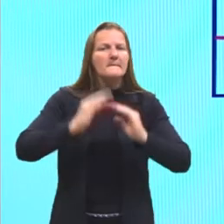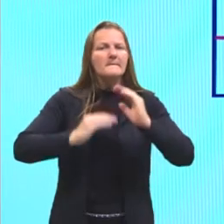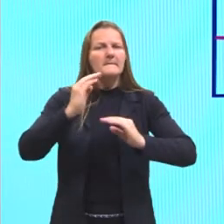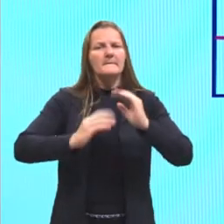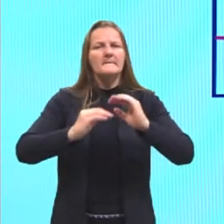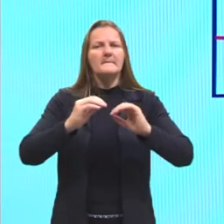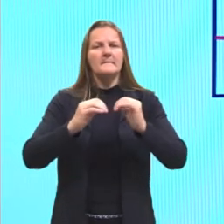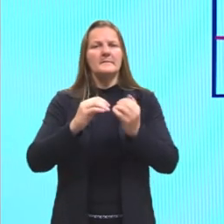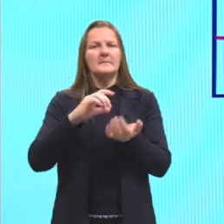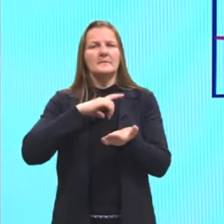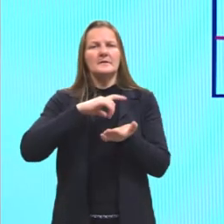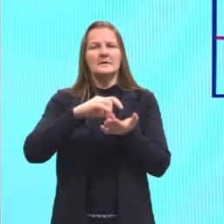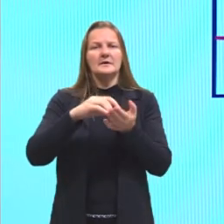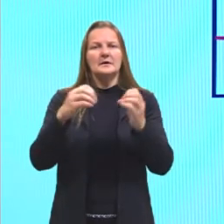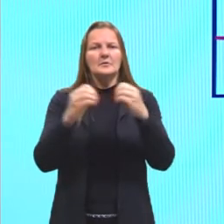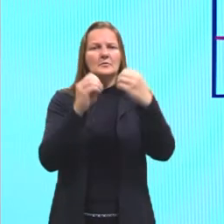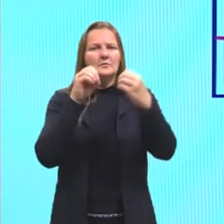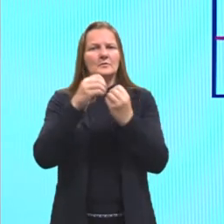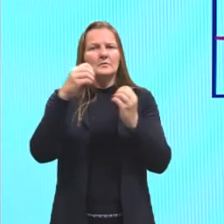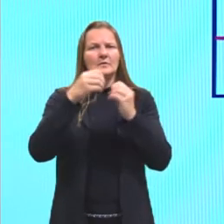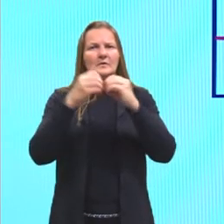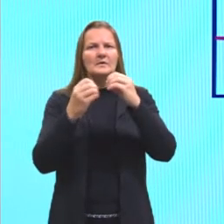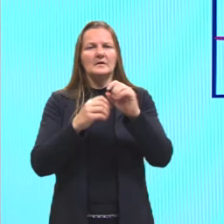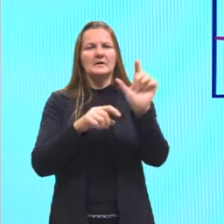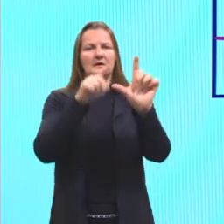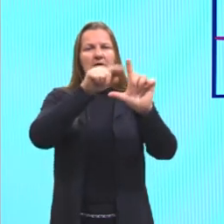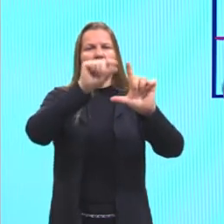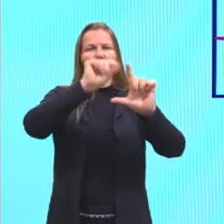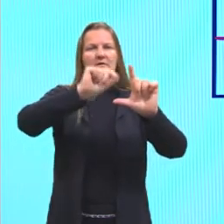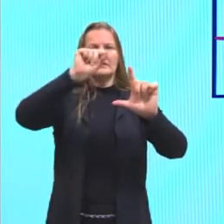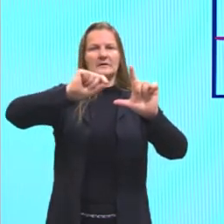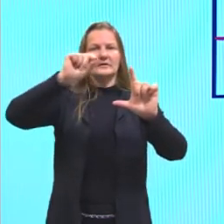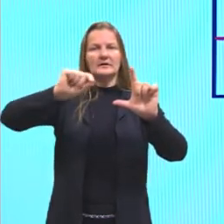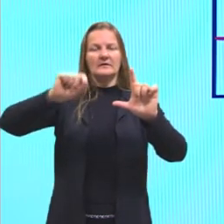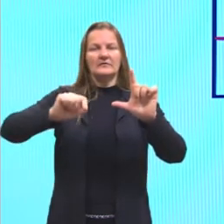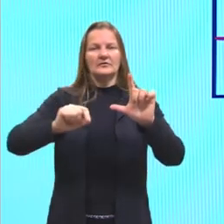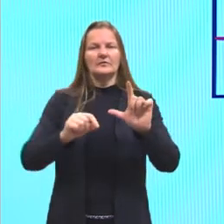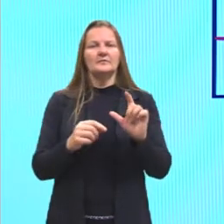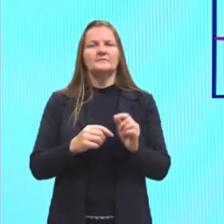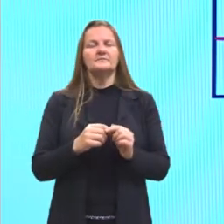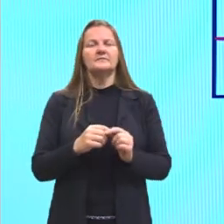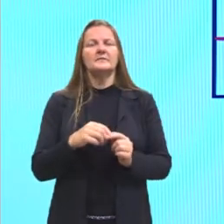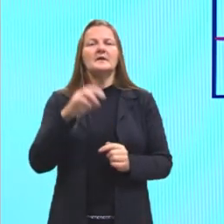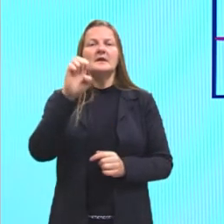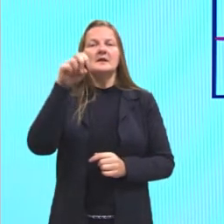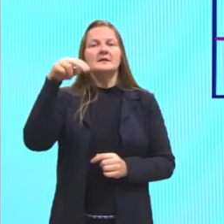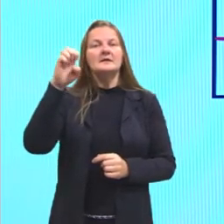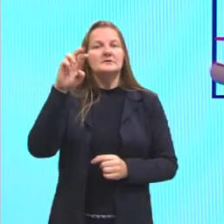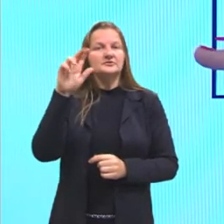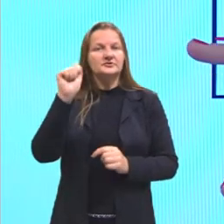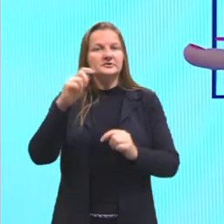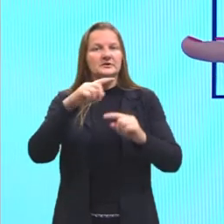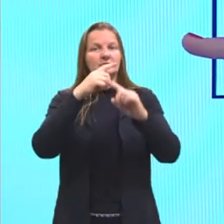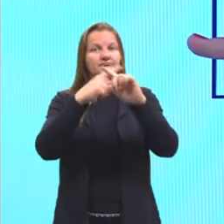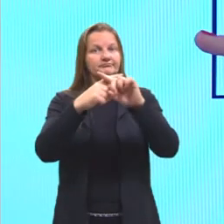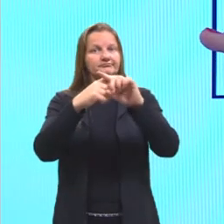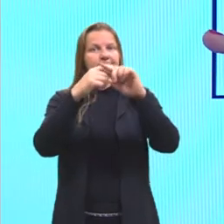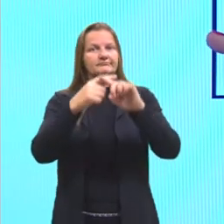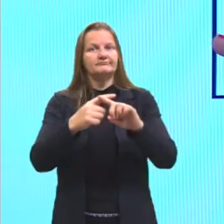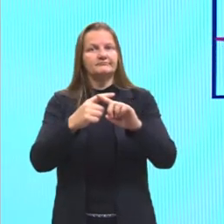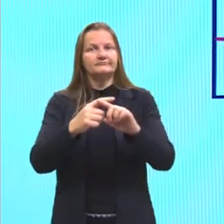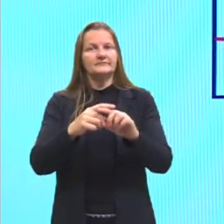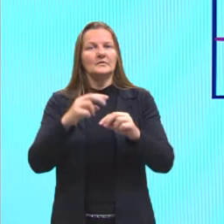ativado. Então, aqui eu tenho um gráfico de energia, tá? É a energia versus o caminho da reação, onde eu tenho ali a energia